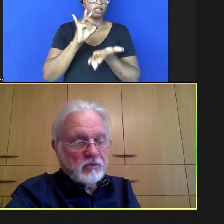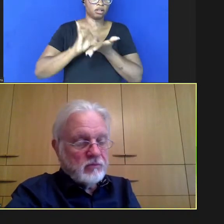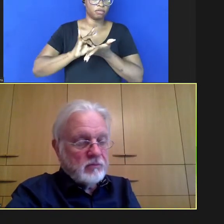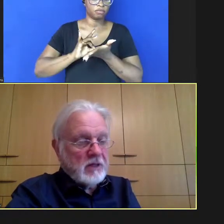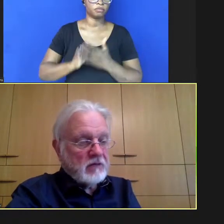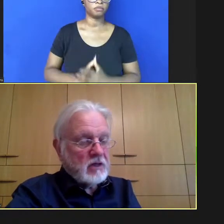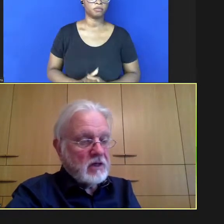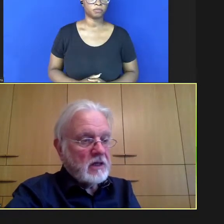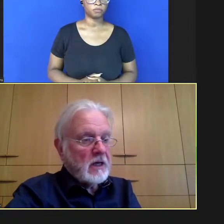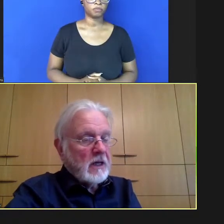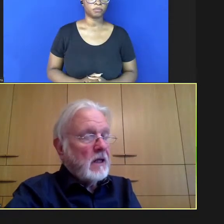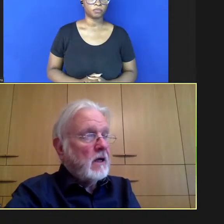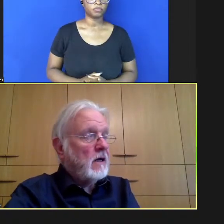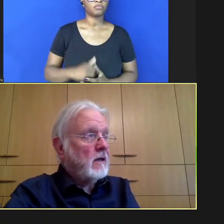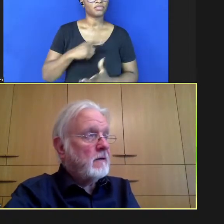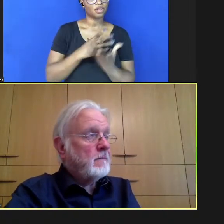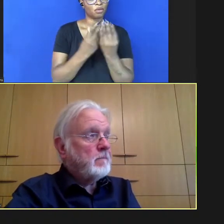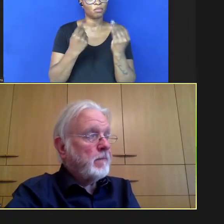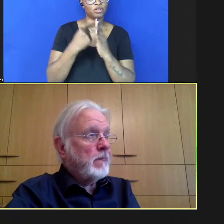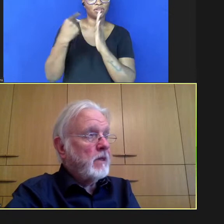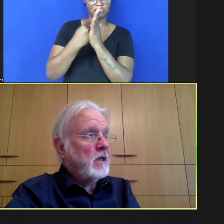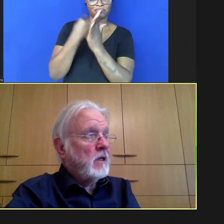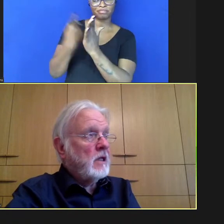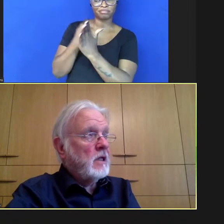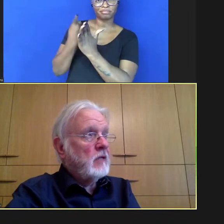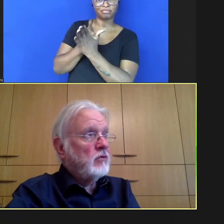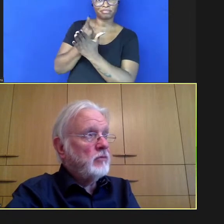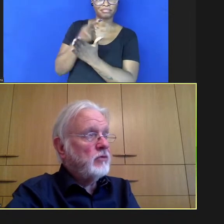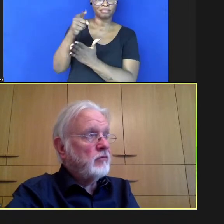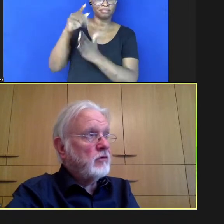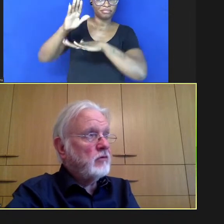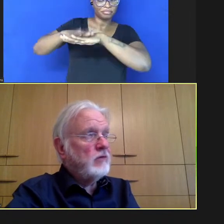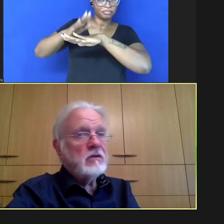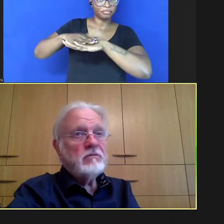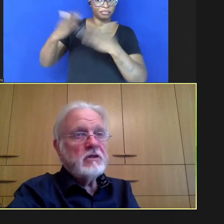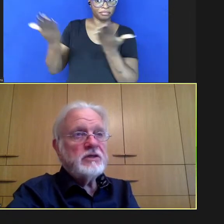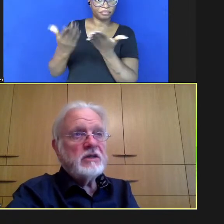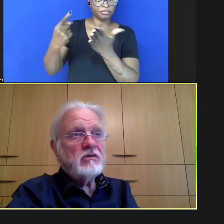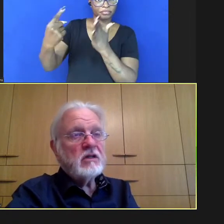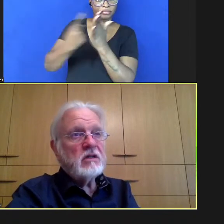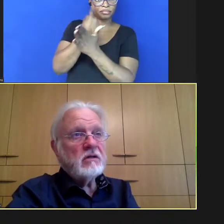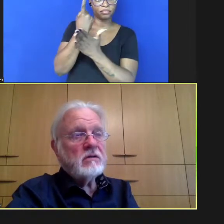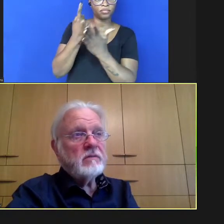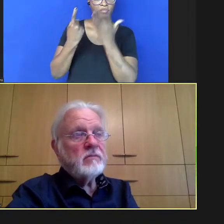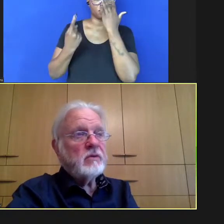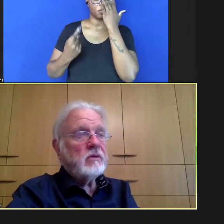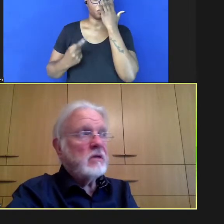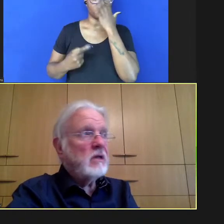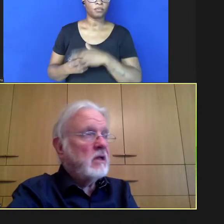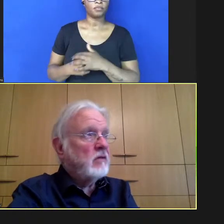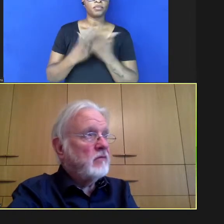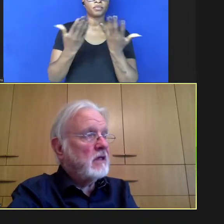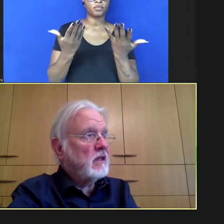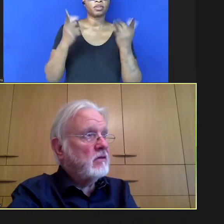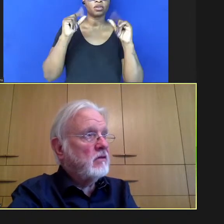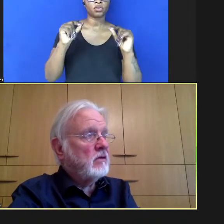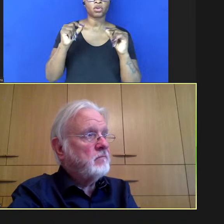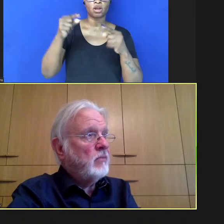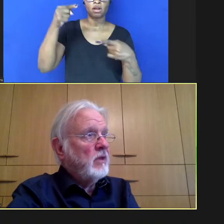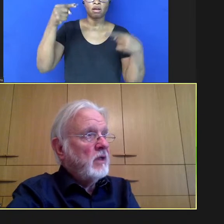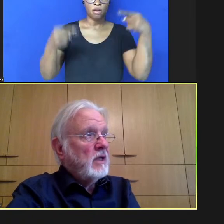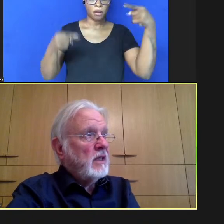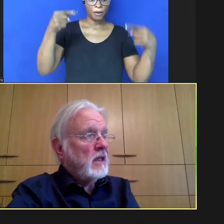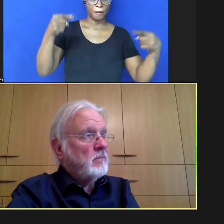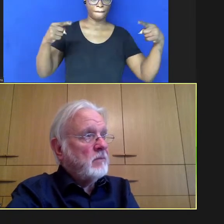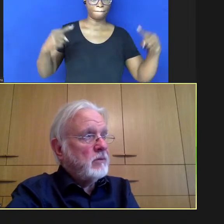são muitas perguntas na pergunta que você fez em termos do conflito de interesses